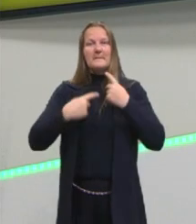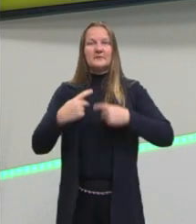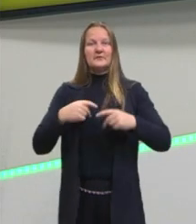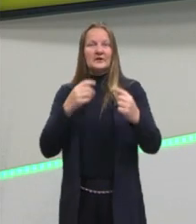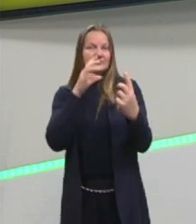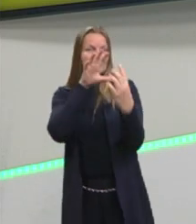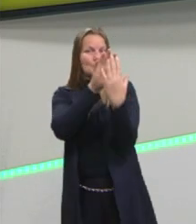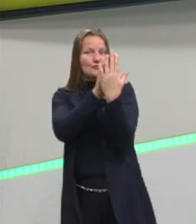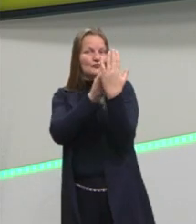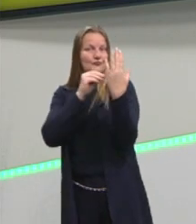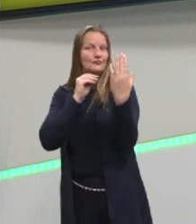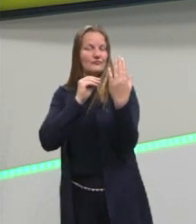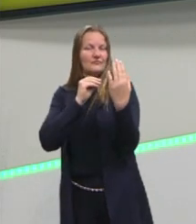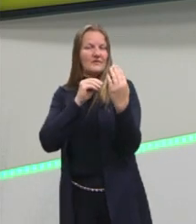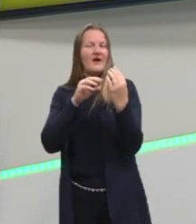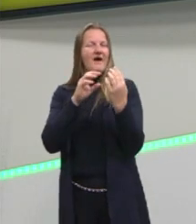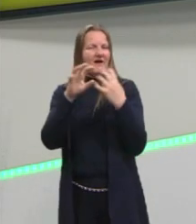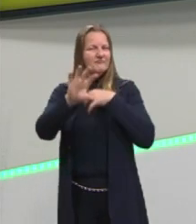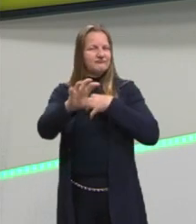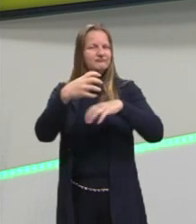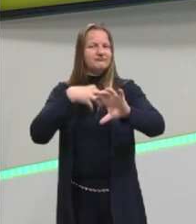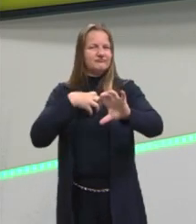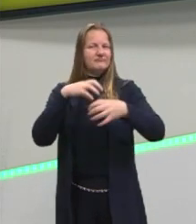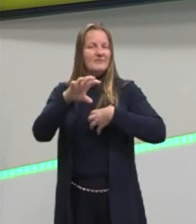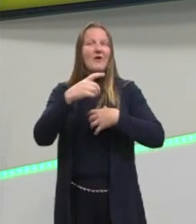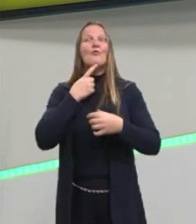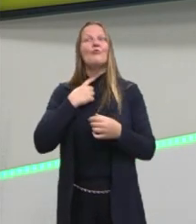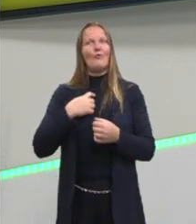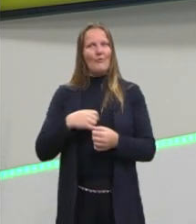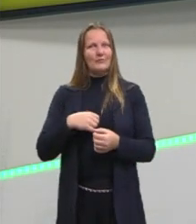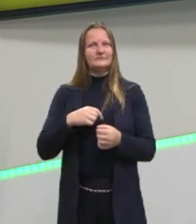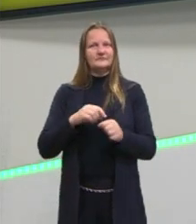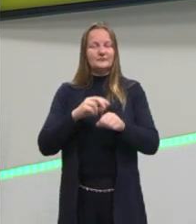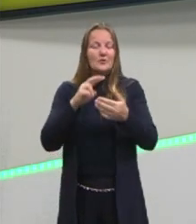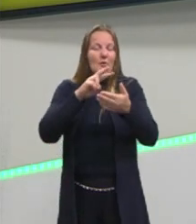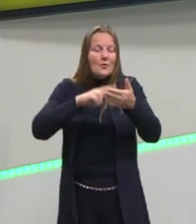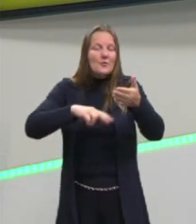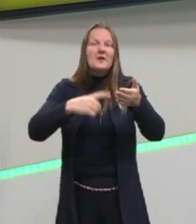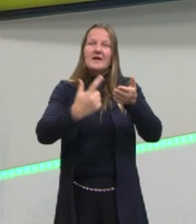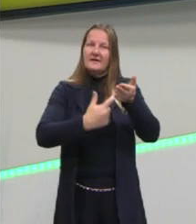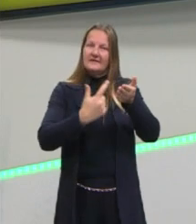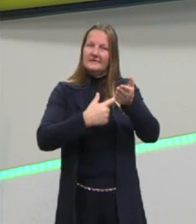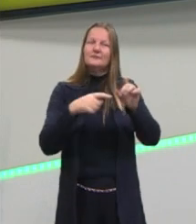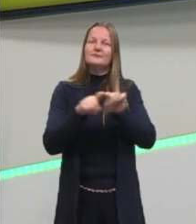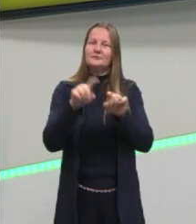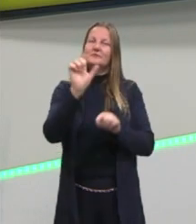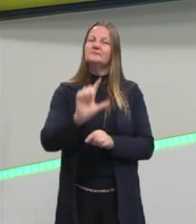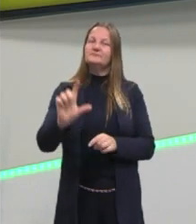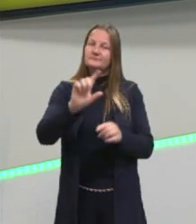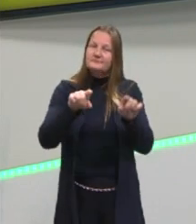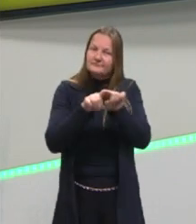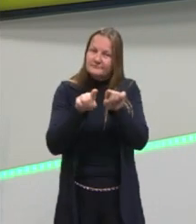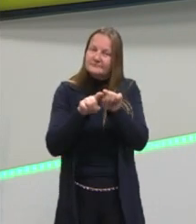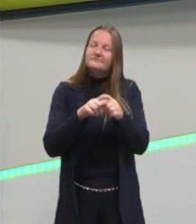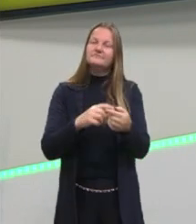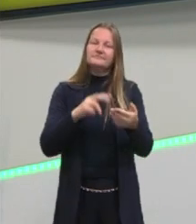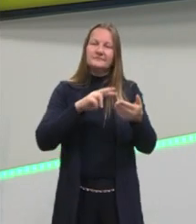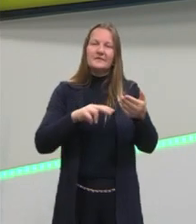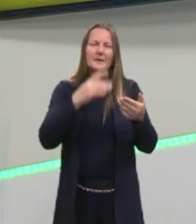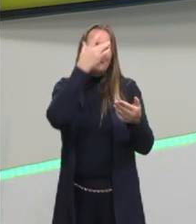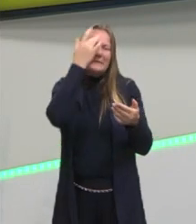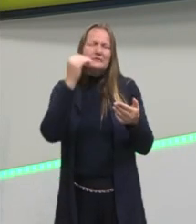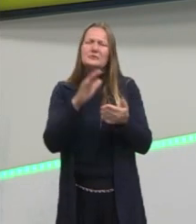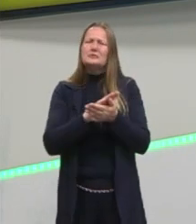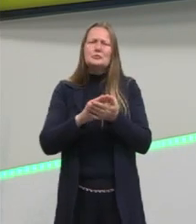acha parecido, a gente tende a gostar mais daquilo. Então, a literatura vem também para isso, para trazer aquelas pessoas que não